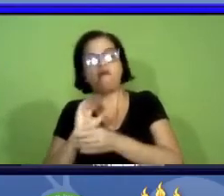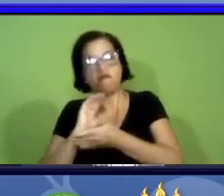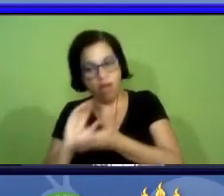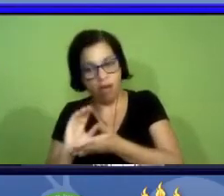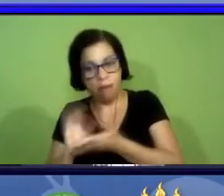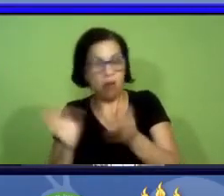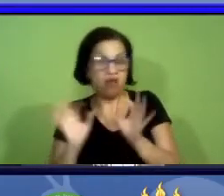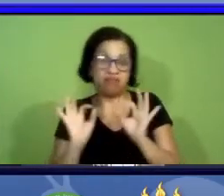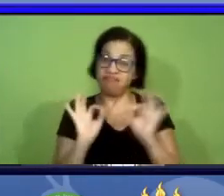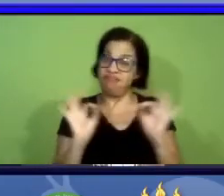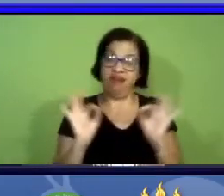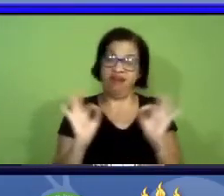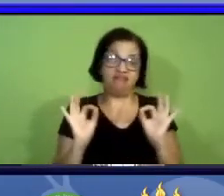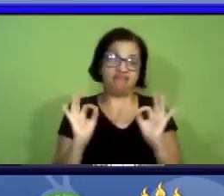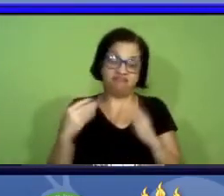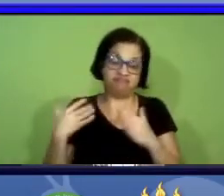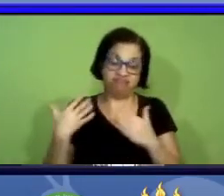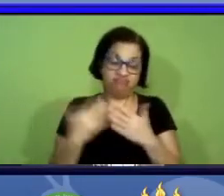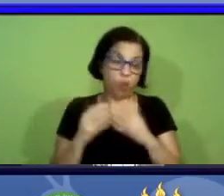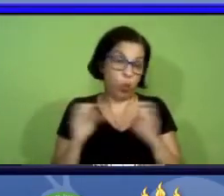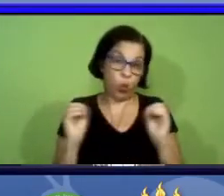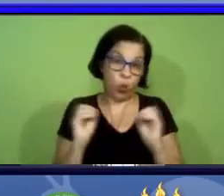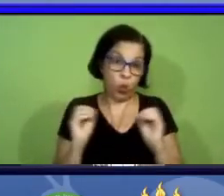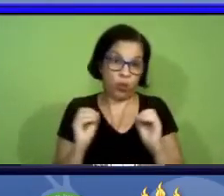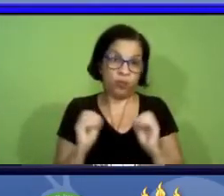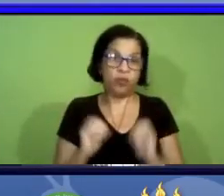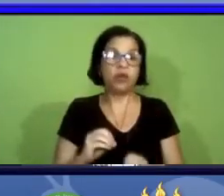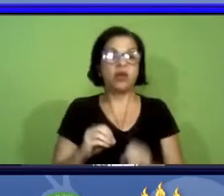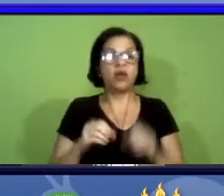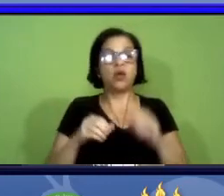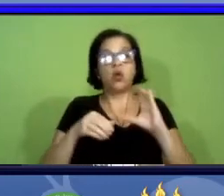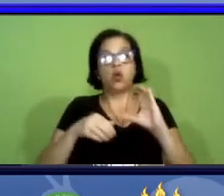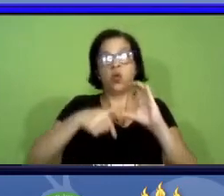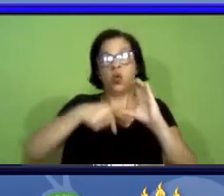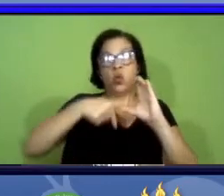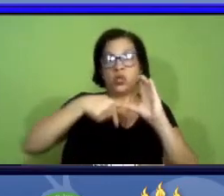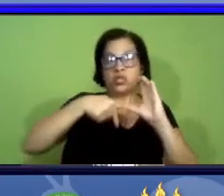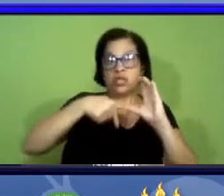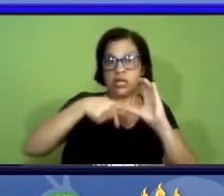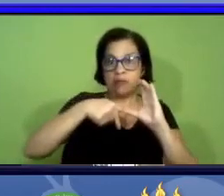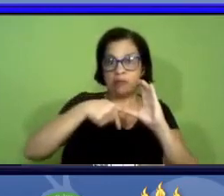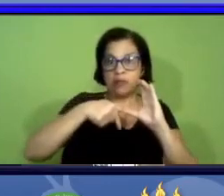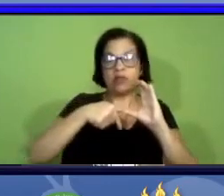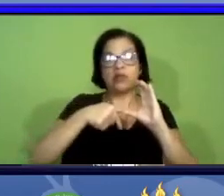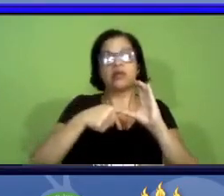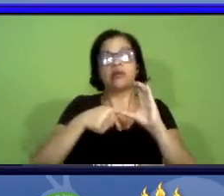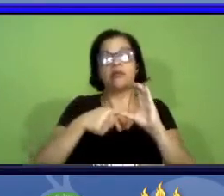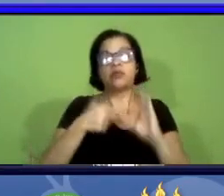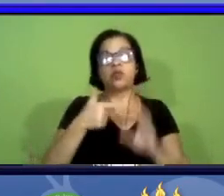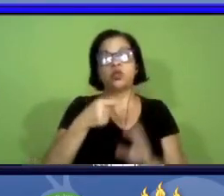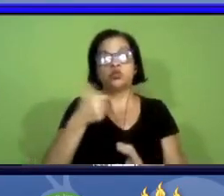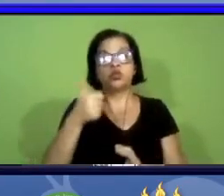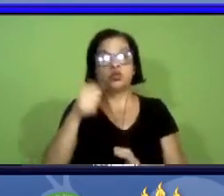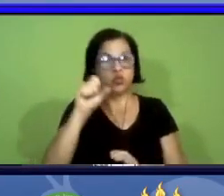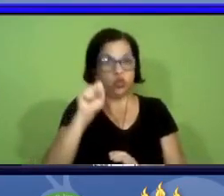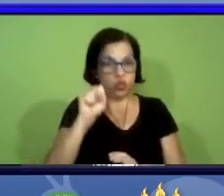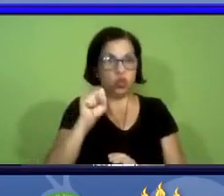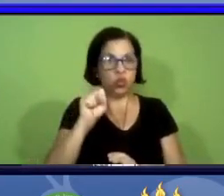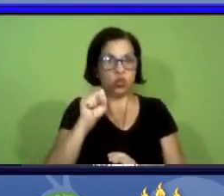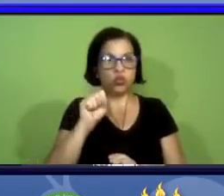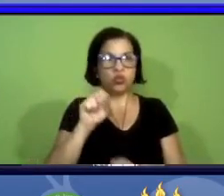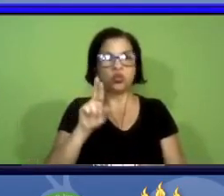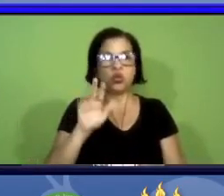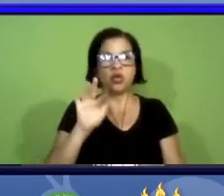o CN peguei no simpósio de 2018 do Refauna